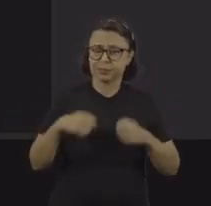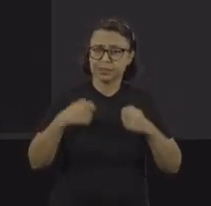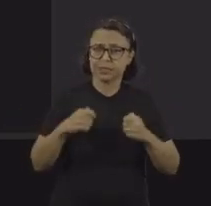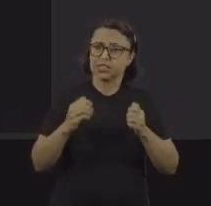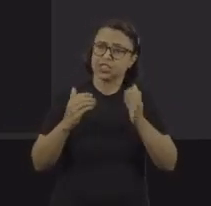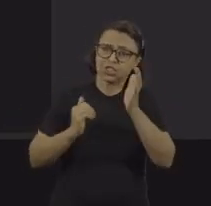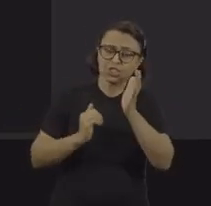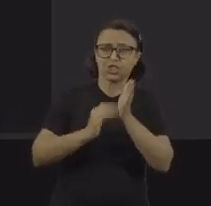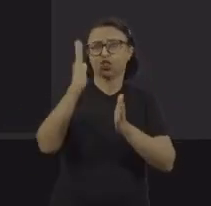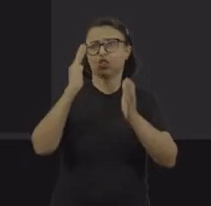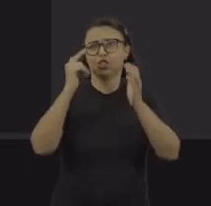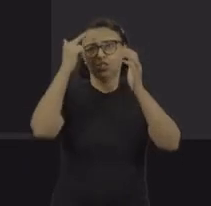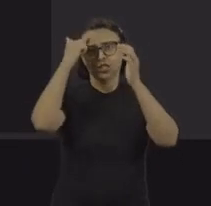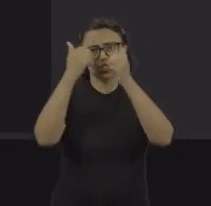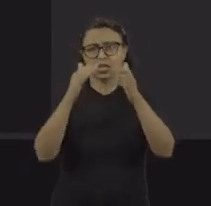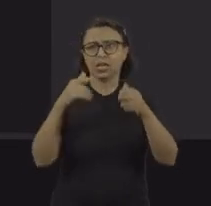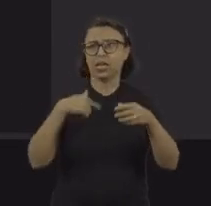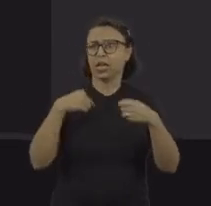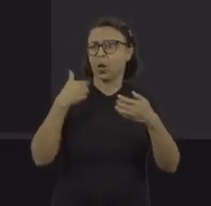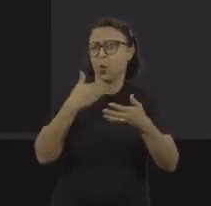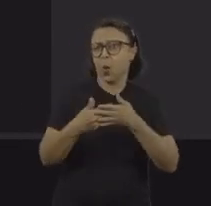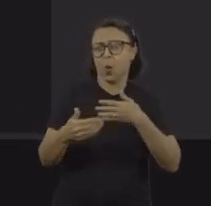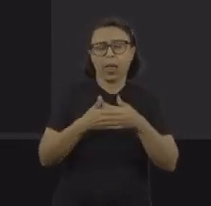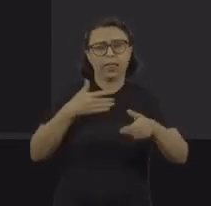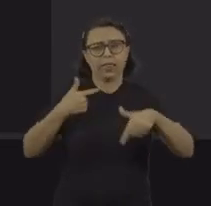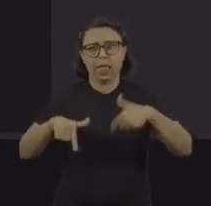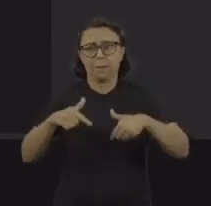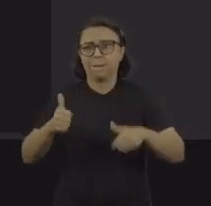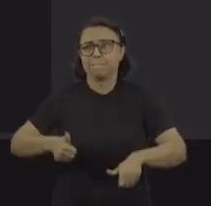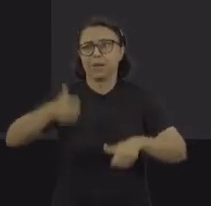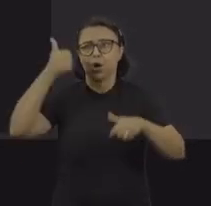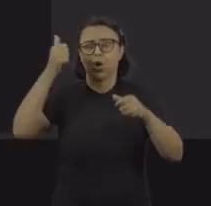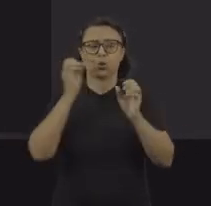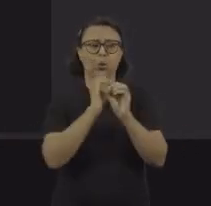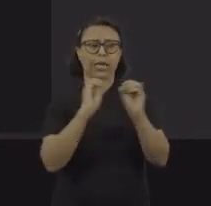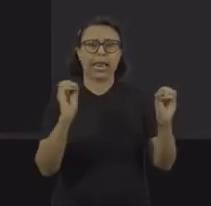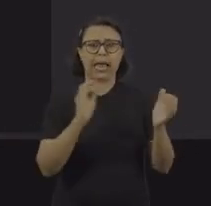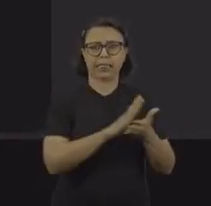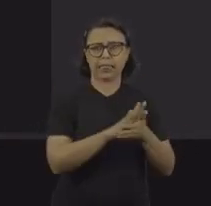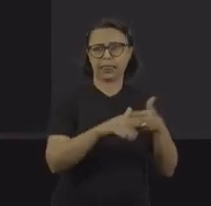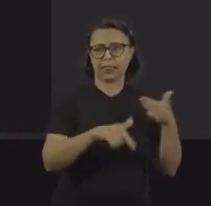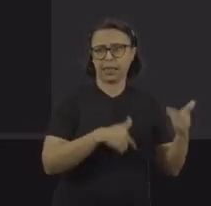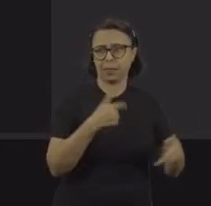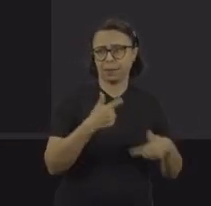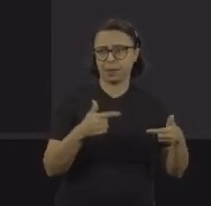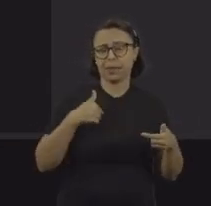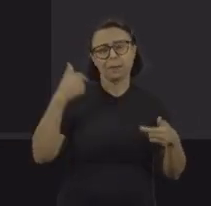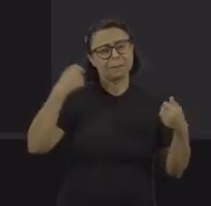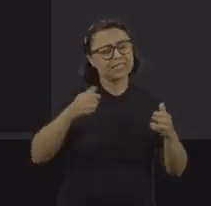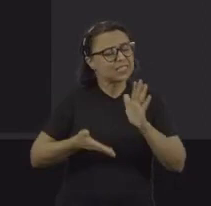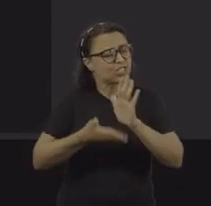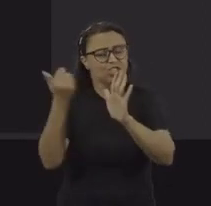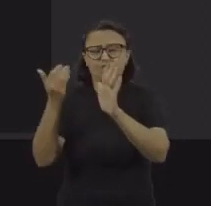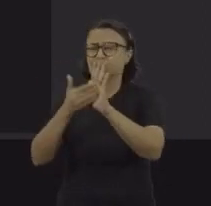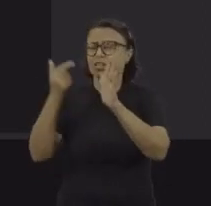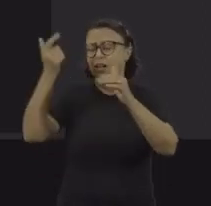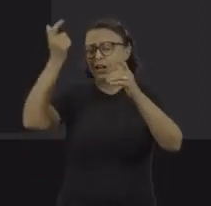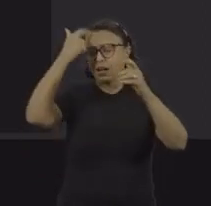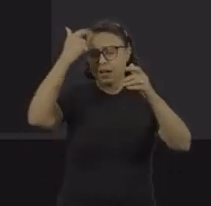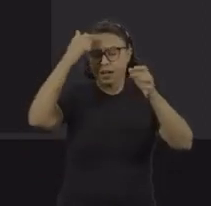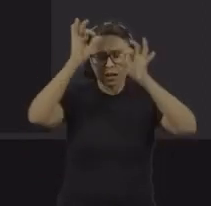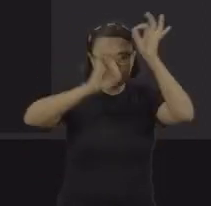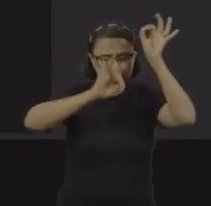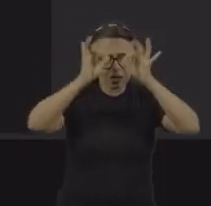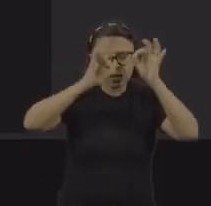desconstruir essa ideia de que qualquer trabalho é melhor do que nenhum trabalho. A gente precisa desconstruir isso da cabeça